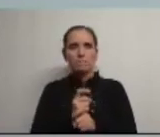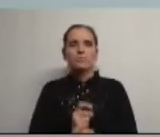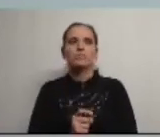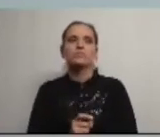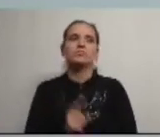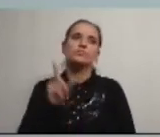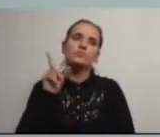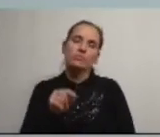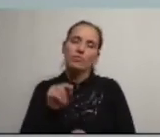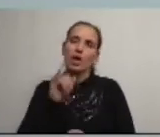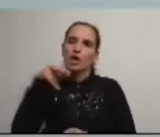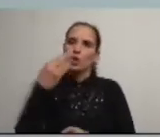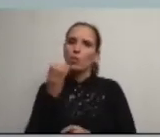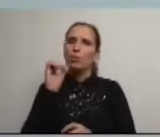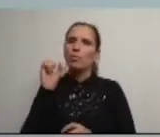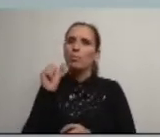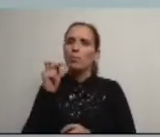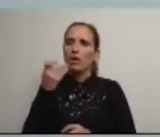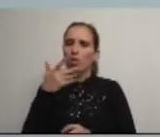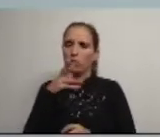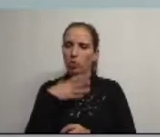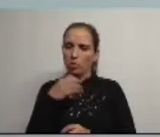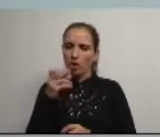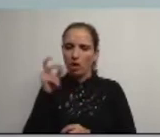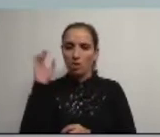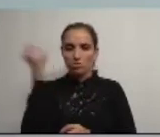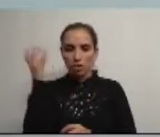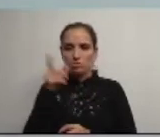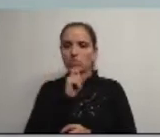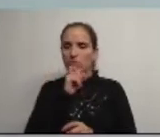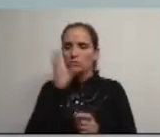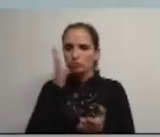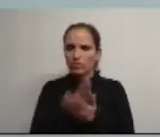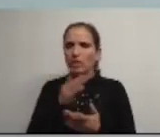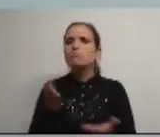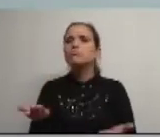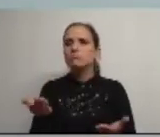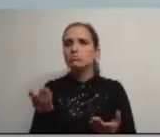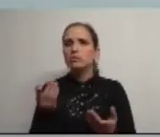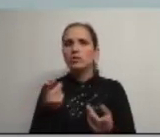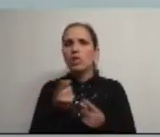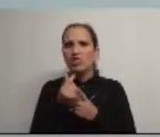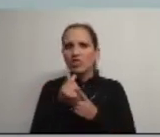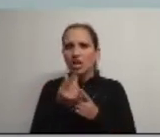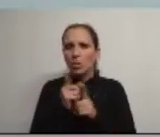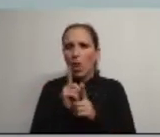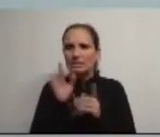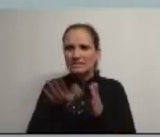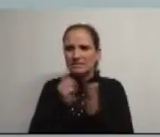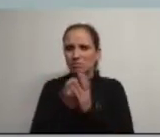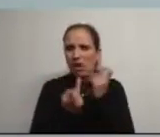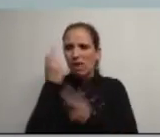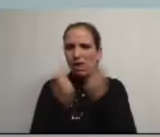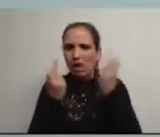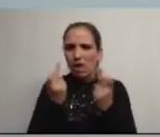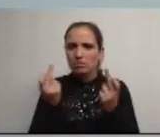Relativamente à incubadora cultural consegue justificar-nos as derrapagens dos custos e a